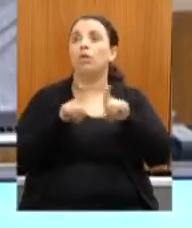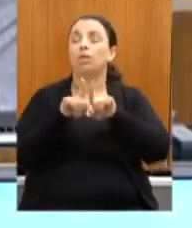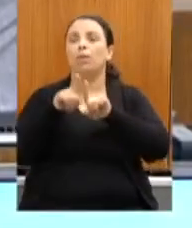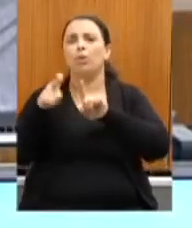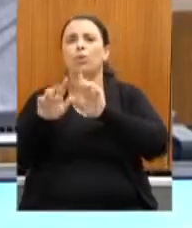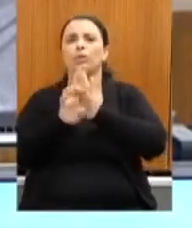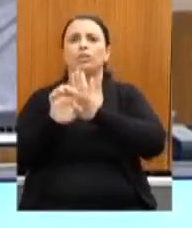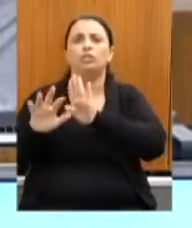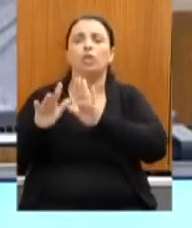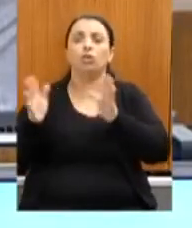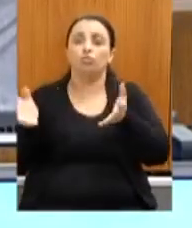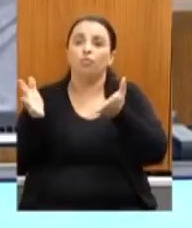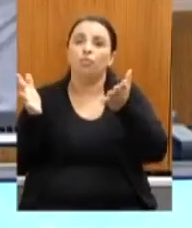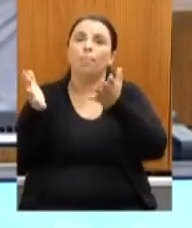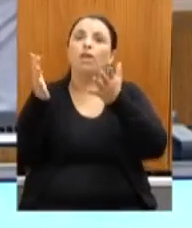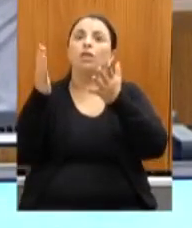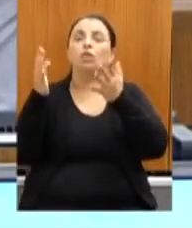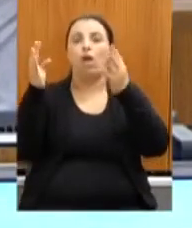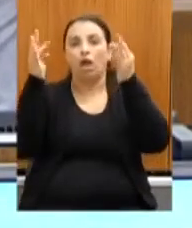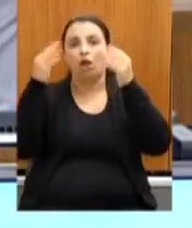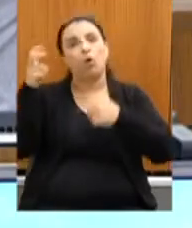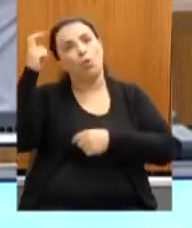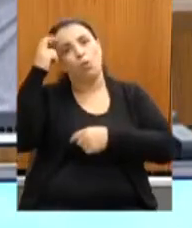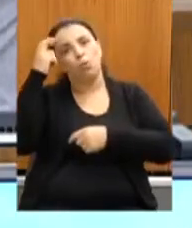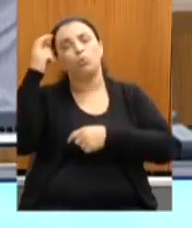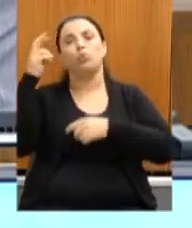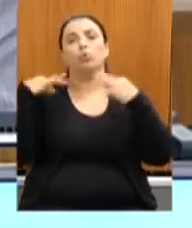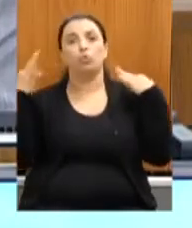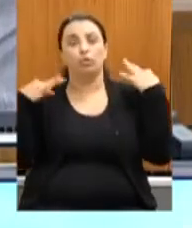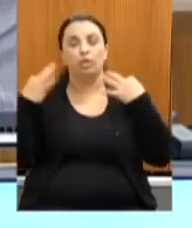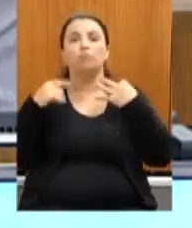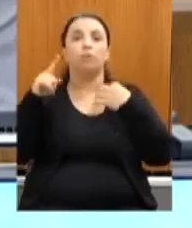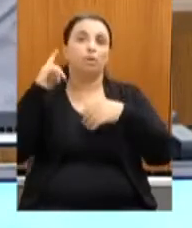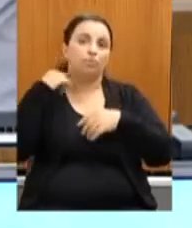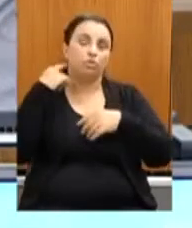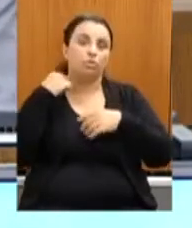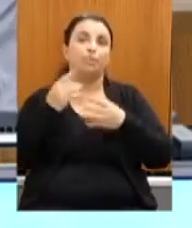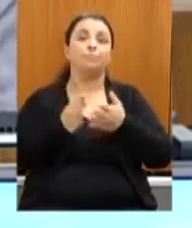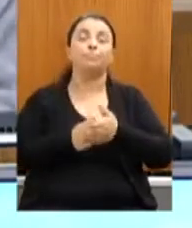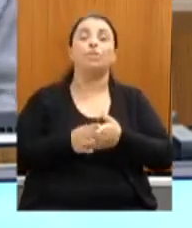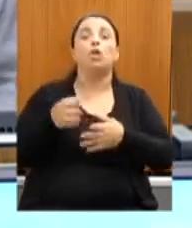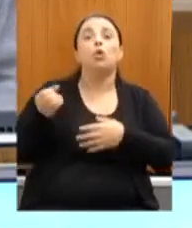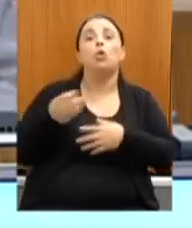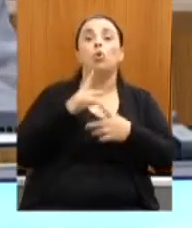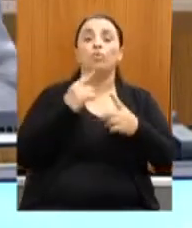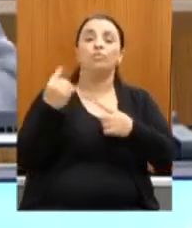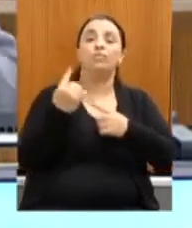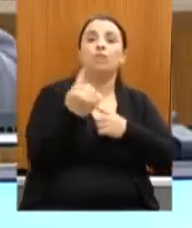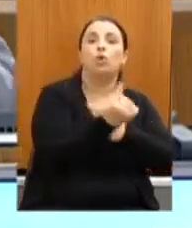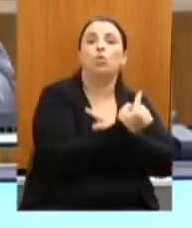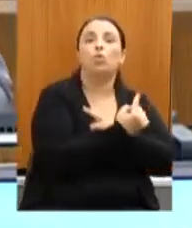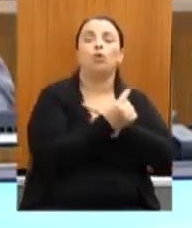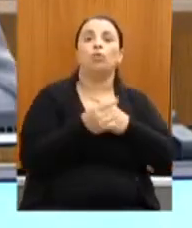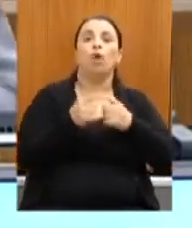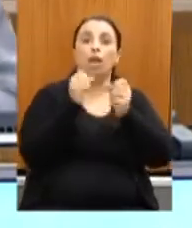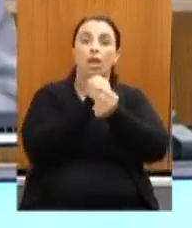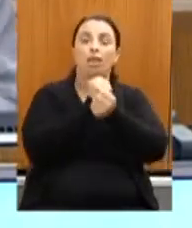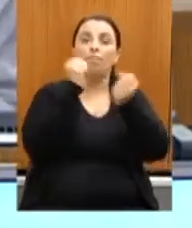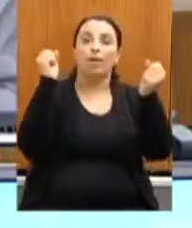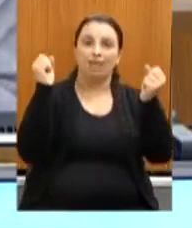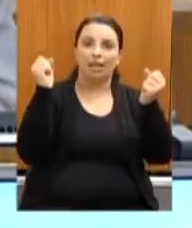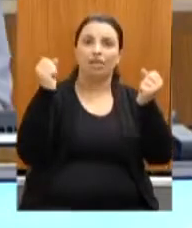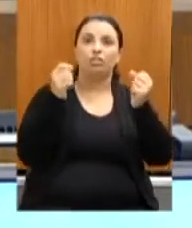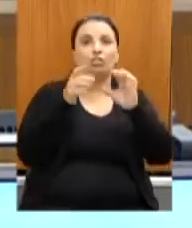Incentivo à Cultura de Minas Gerais. Todos eles. O novo Circuito Liberdade. Bem, o Circuito Liberdade